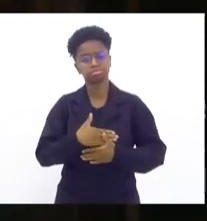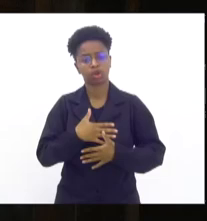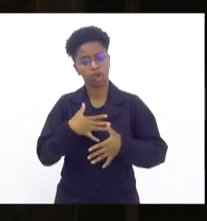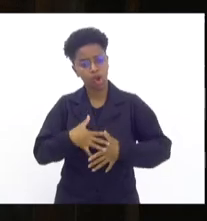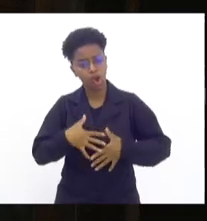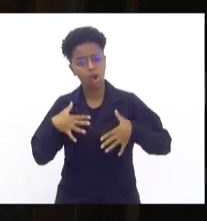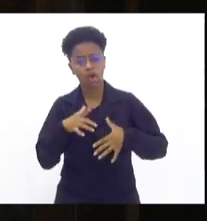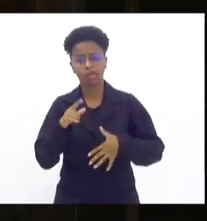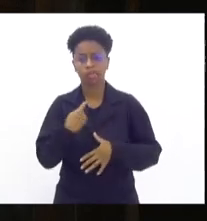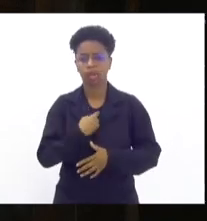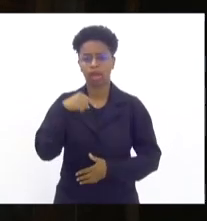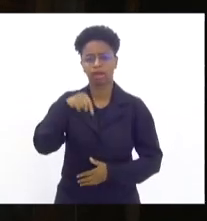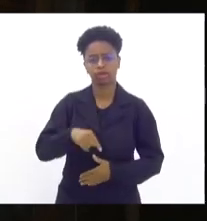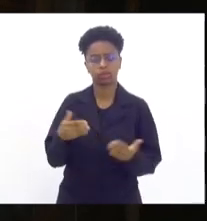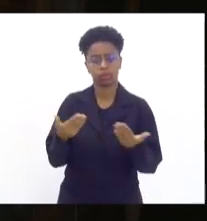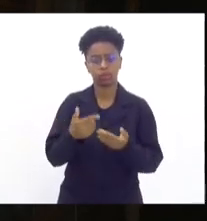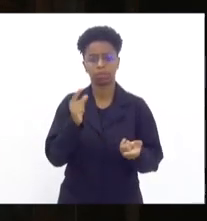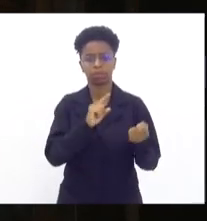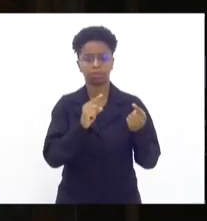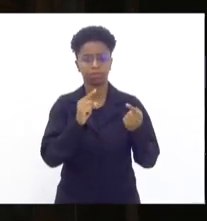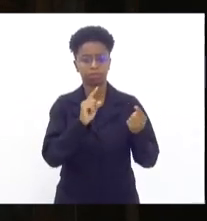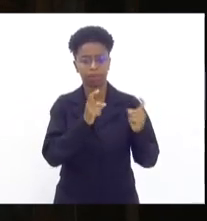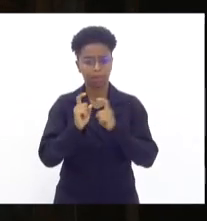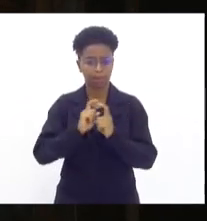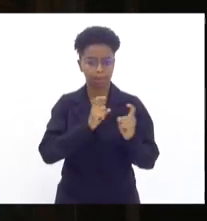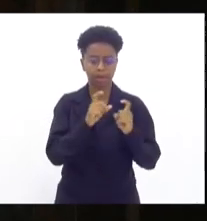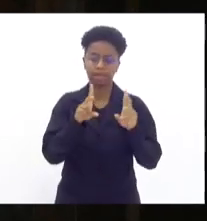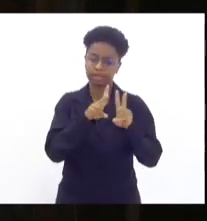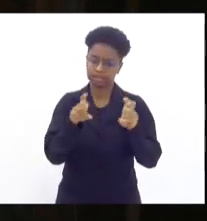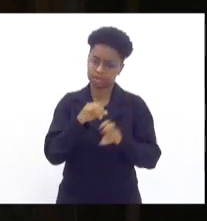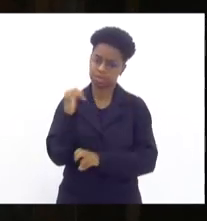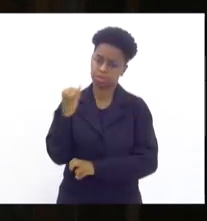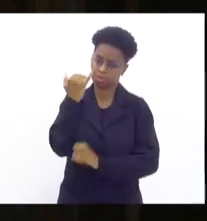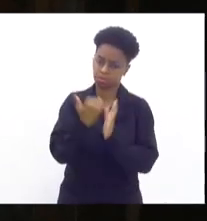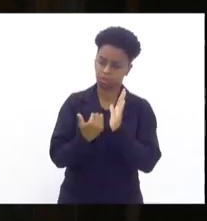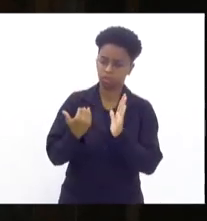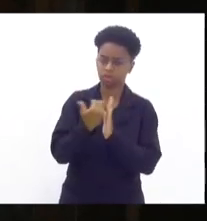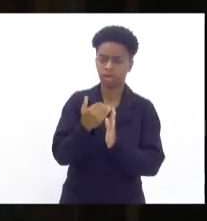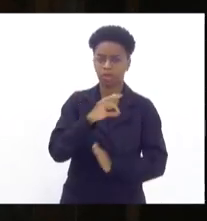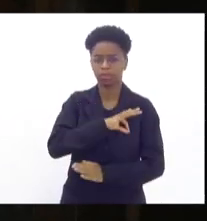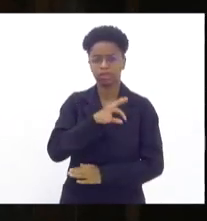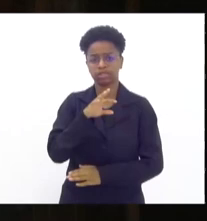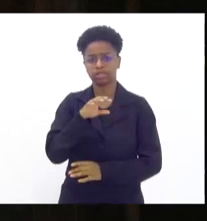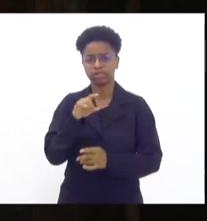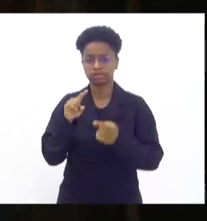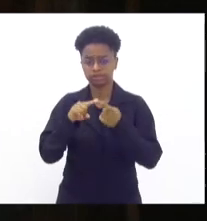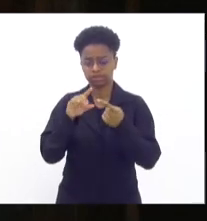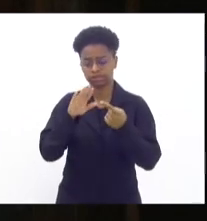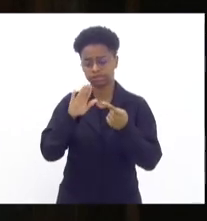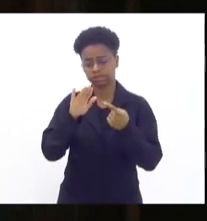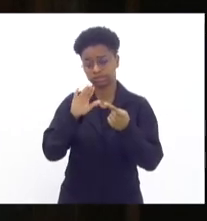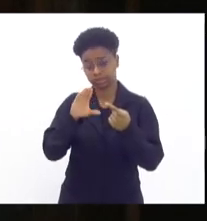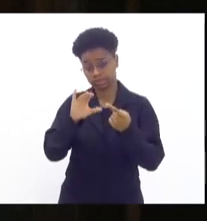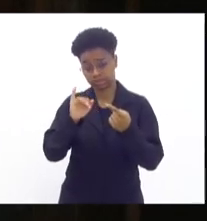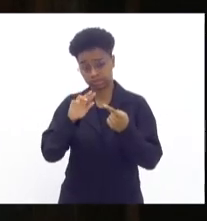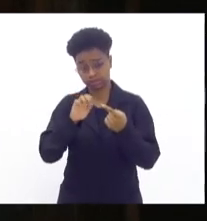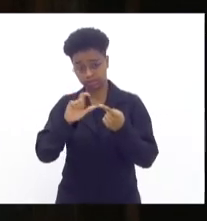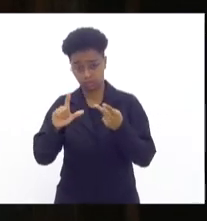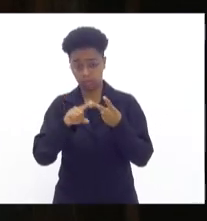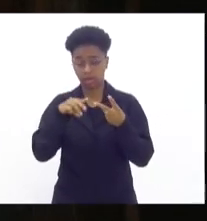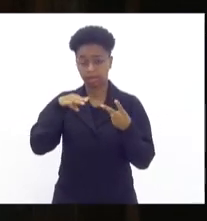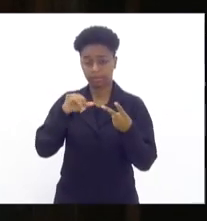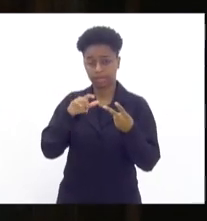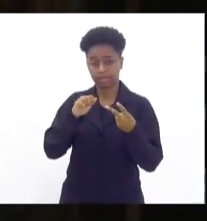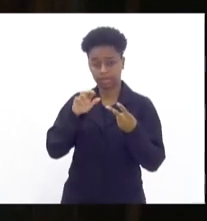que estamos aqui hoje debatendo assuntos de tamanha importância para a Polícia Civil, para a Polícia Militar, para a população em geral.